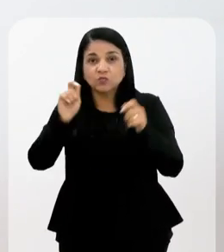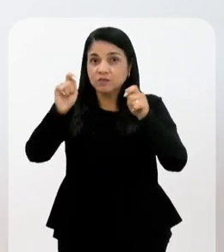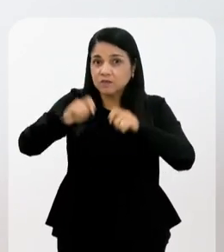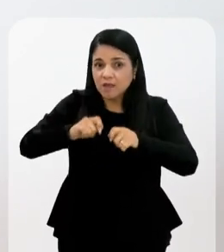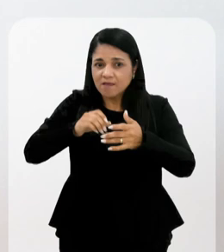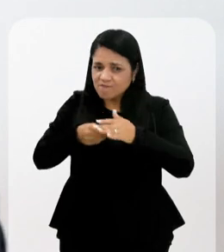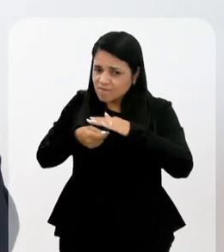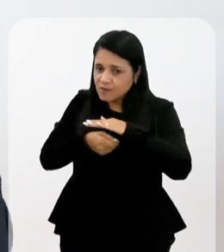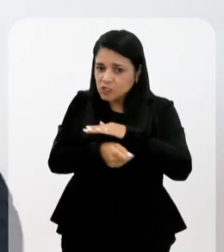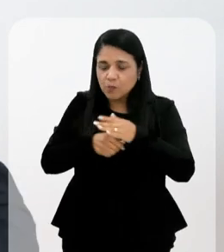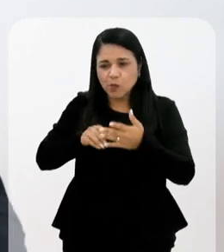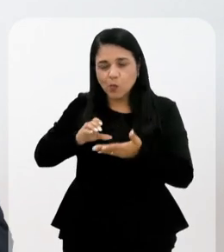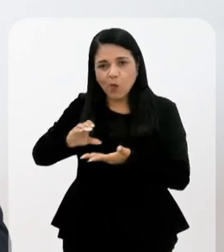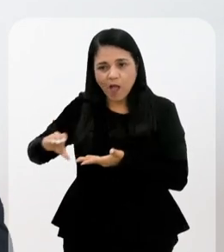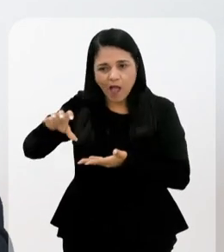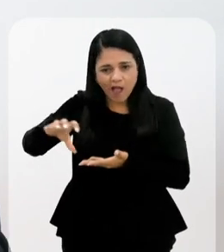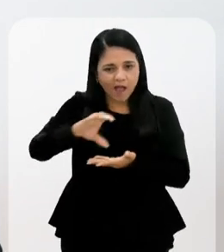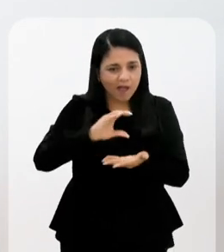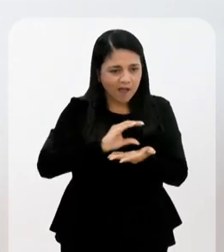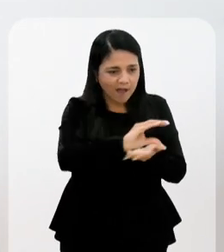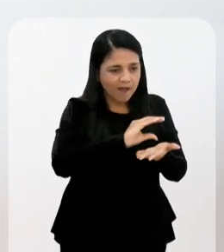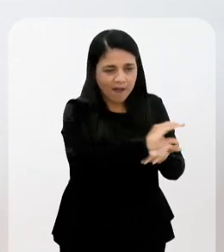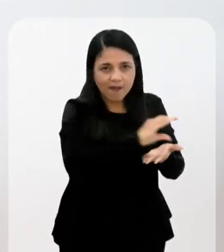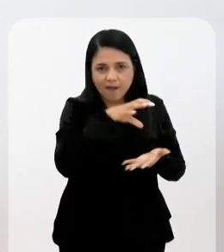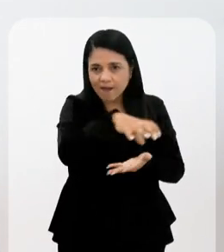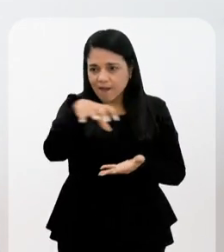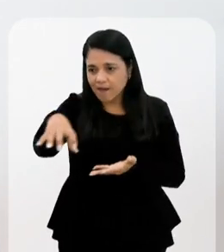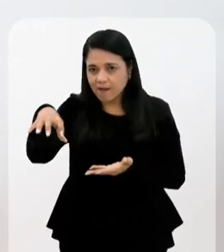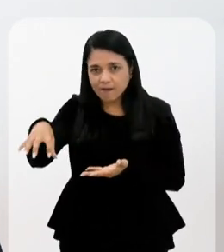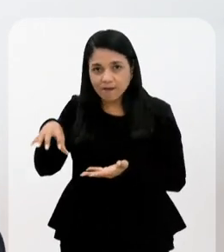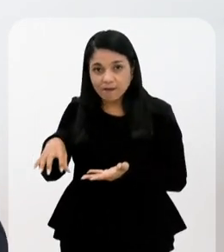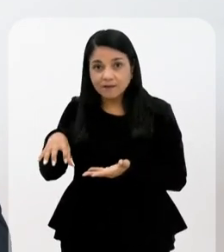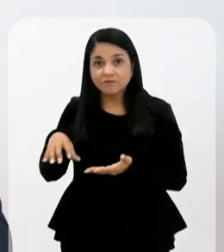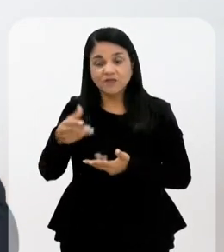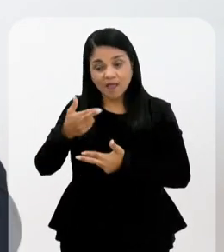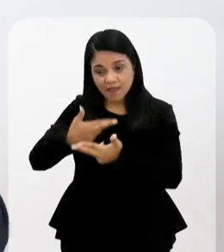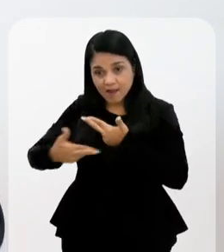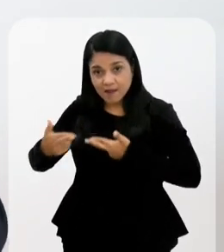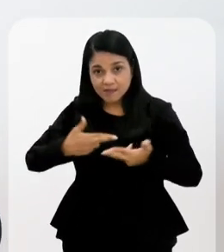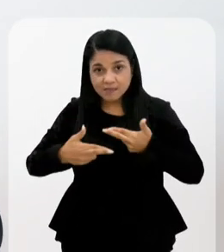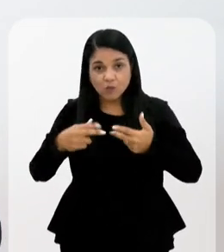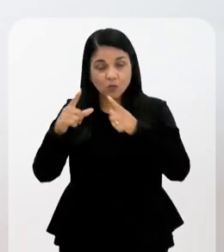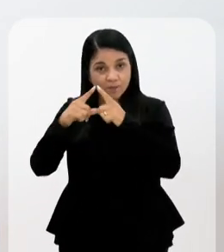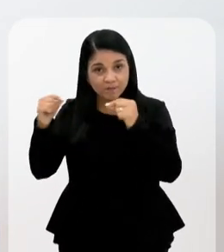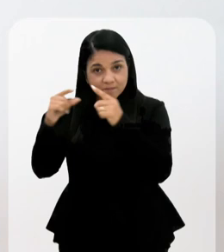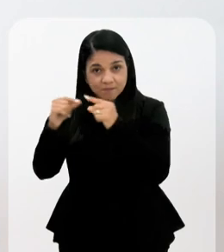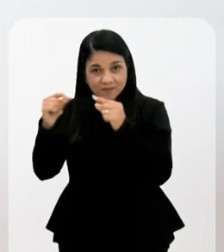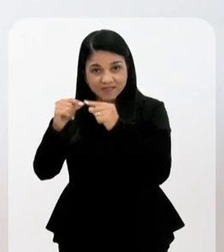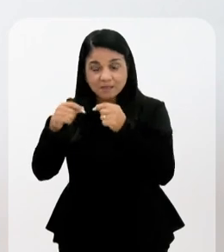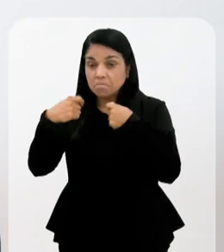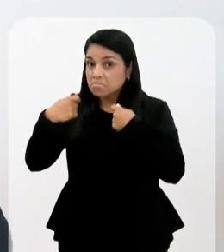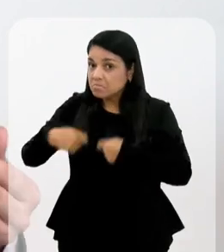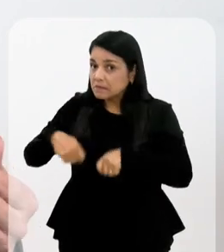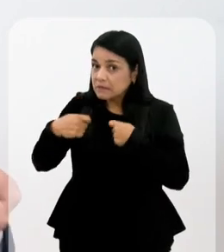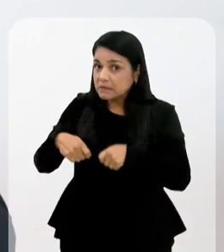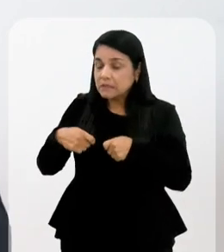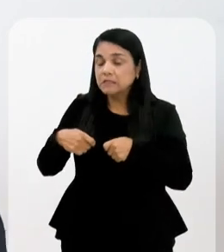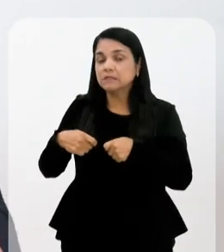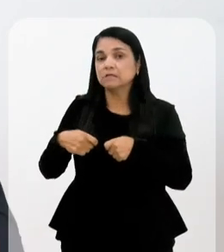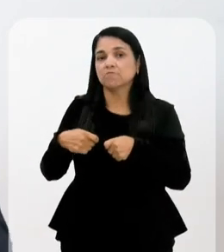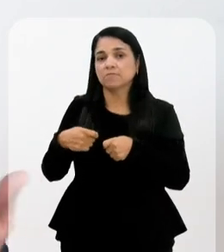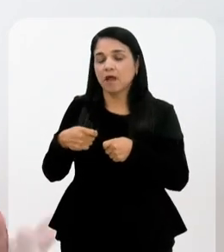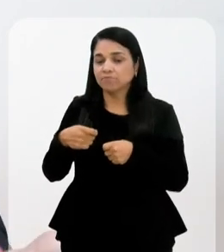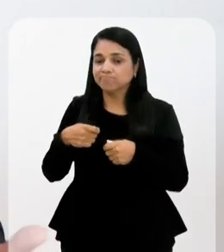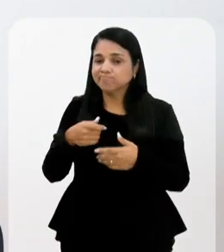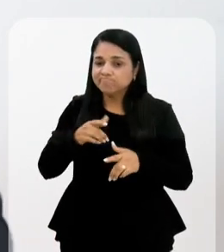possibilidades de investimento em várias áreas, né? Então, essa relação com Brasília é quase que necessária para a